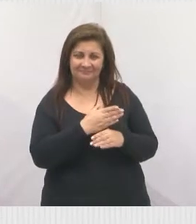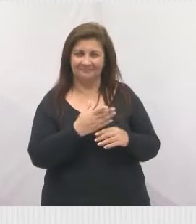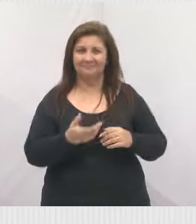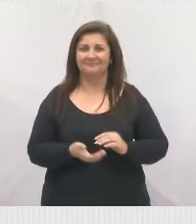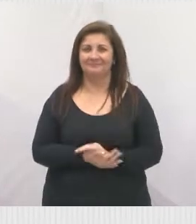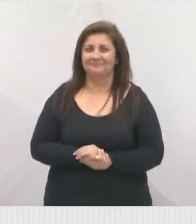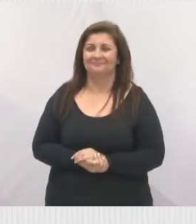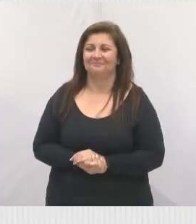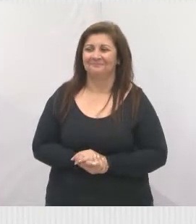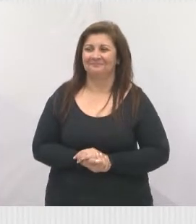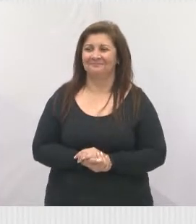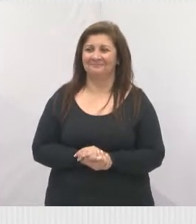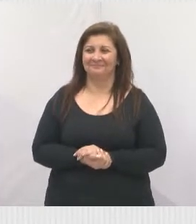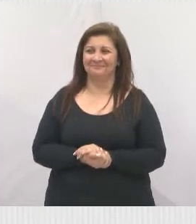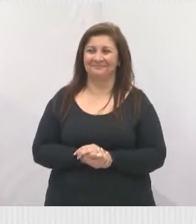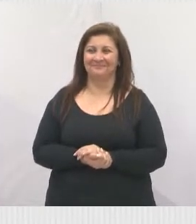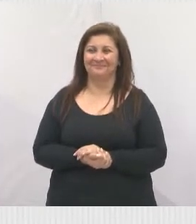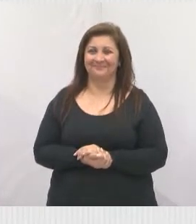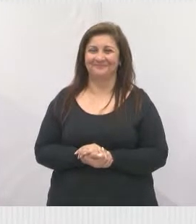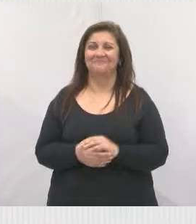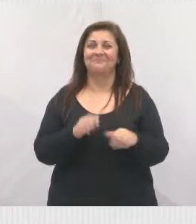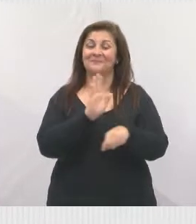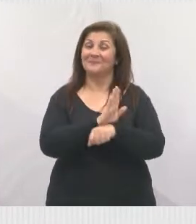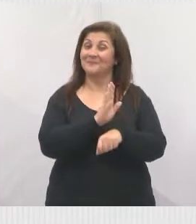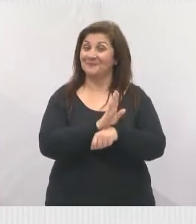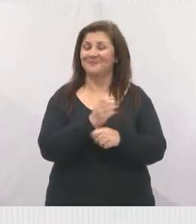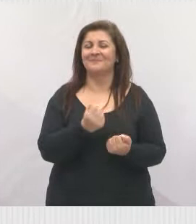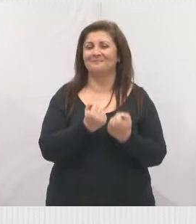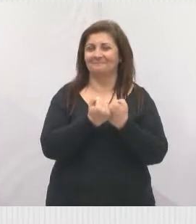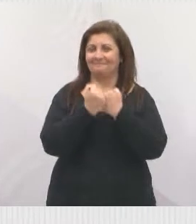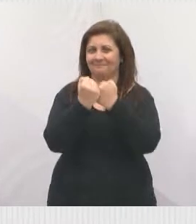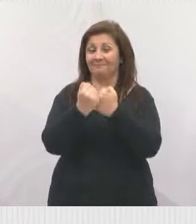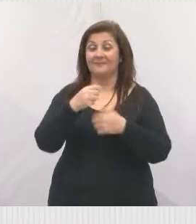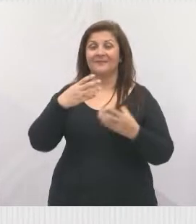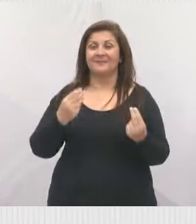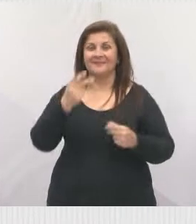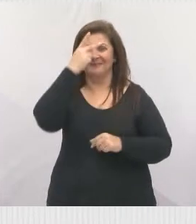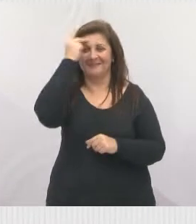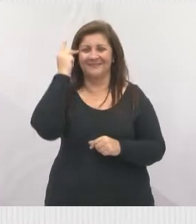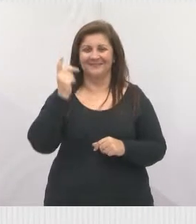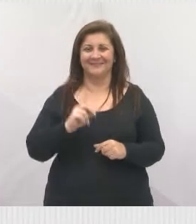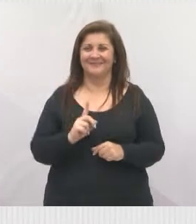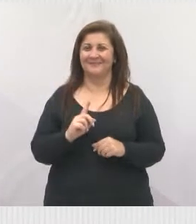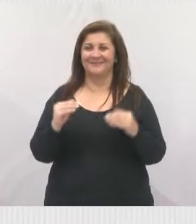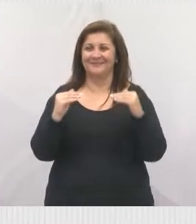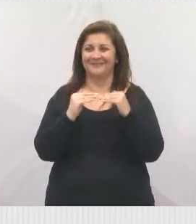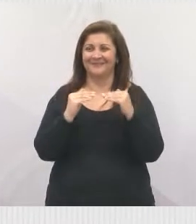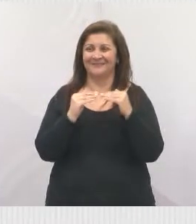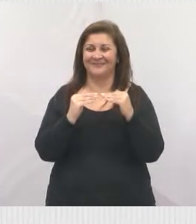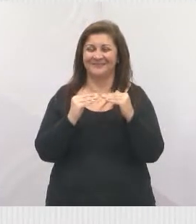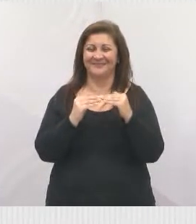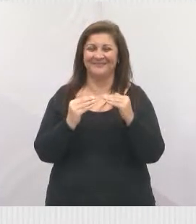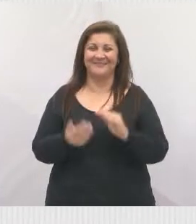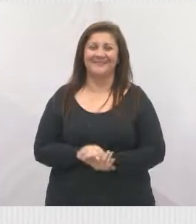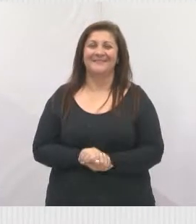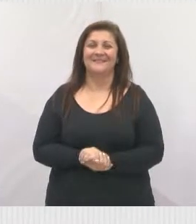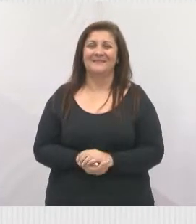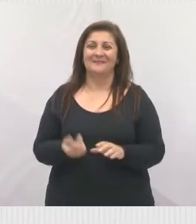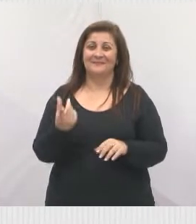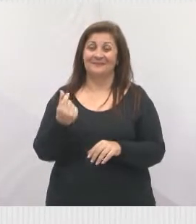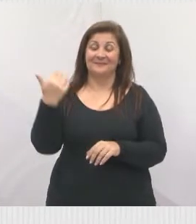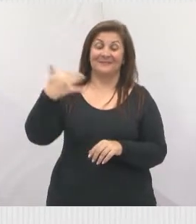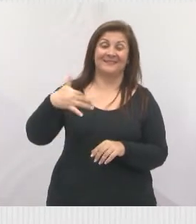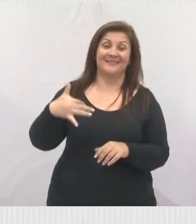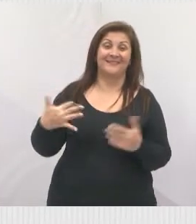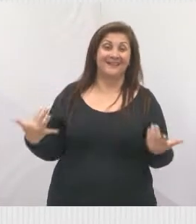e eles dão toda a sustentação ali. Muitos moradores não concordam, né, em estar aumentando ali a taxa, porque é um bairro